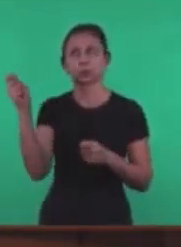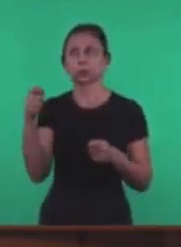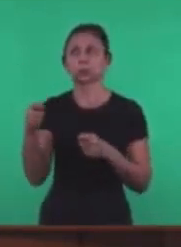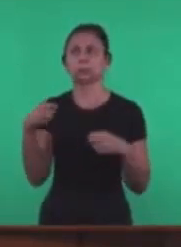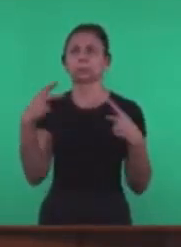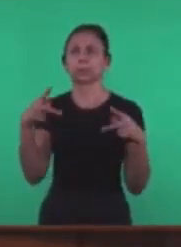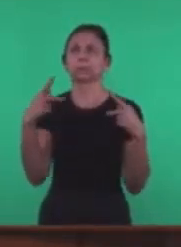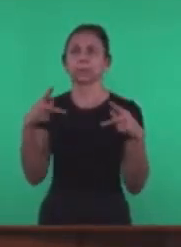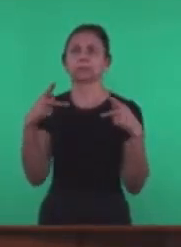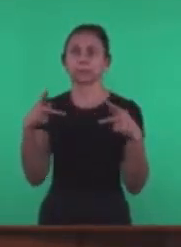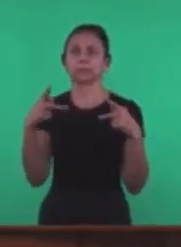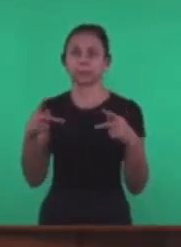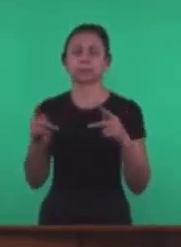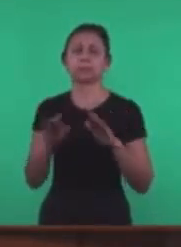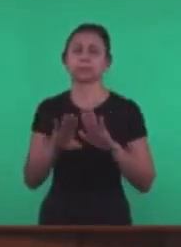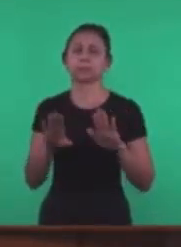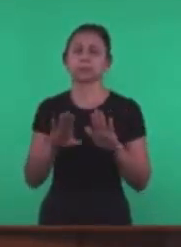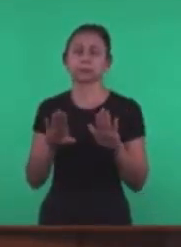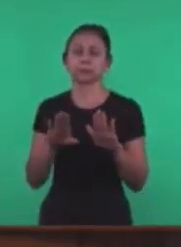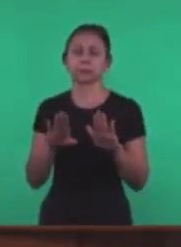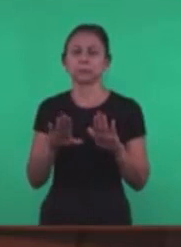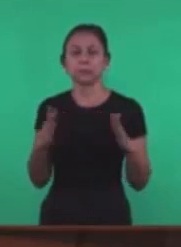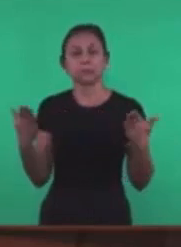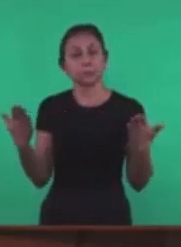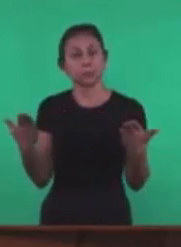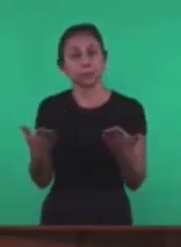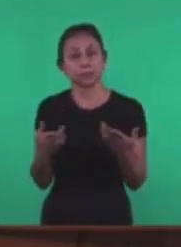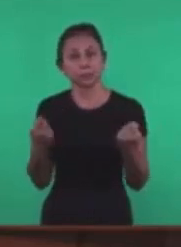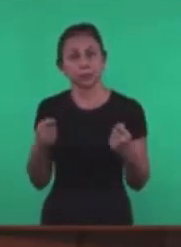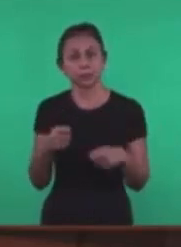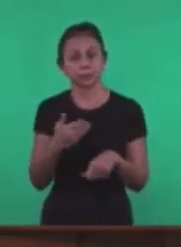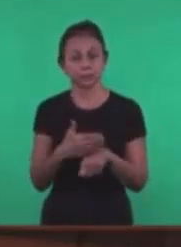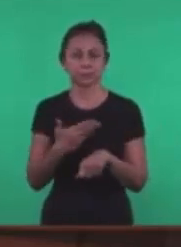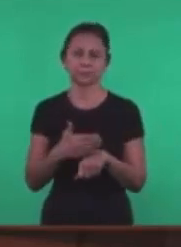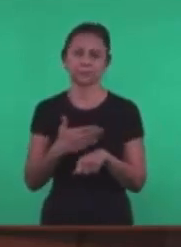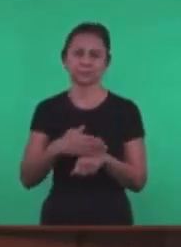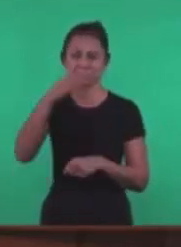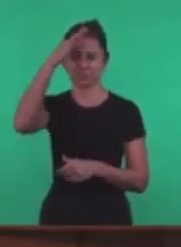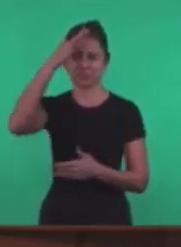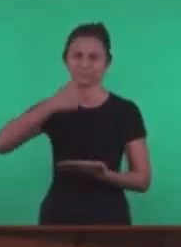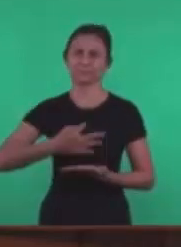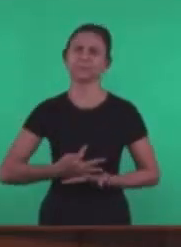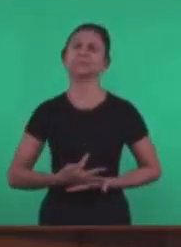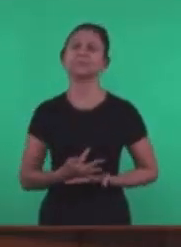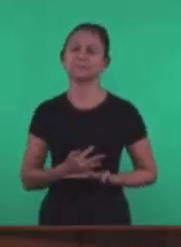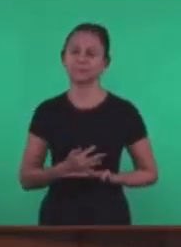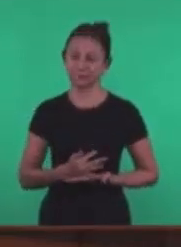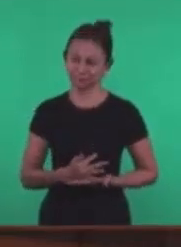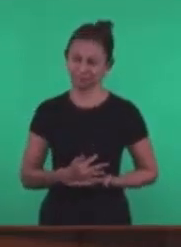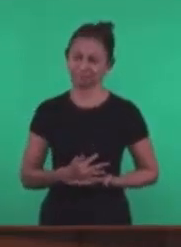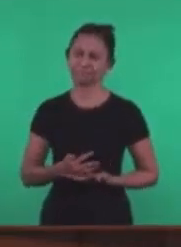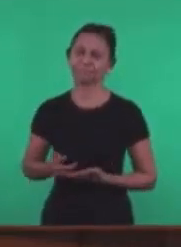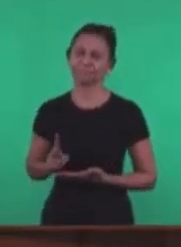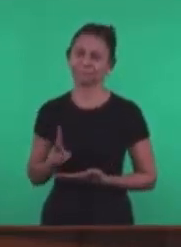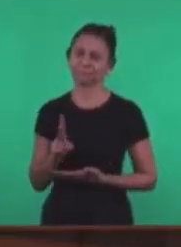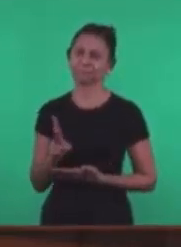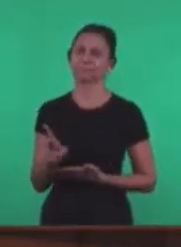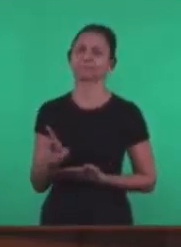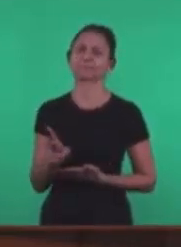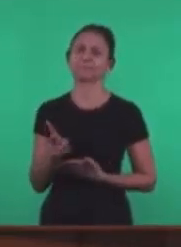Pregação Pregação Não Agora Nós estamos precisando De viver Porque a nossa jornada Agora precisa